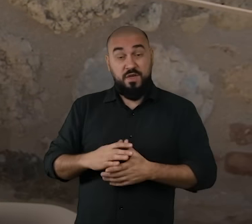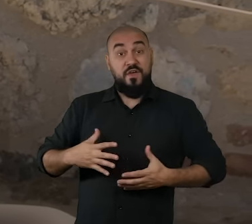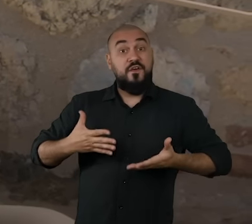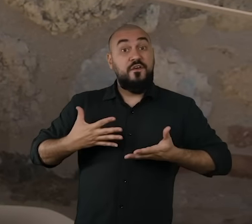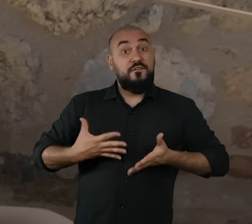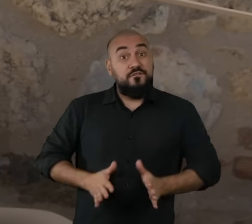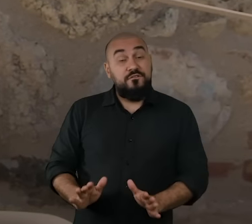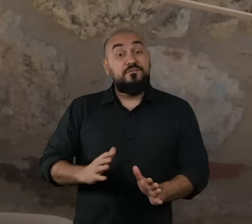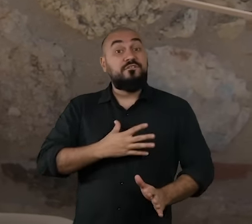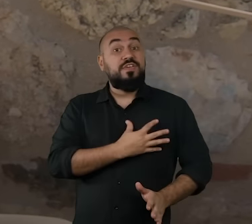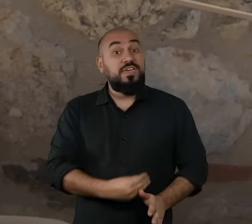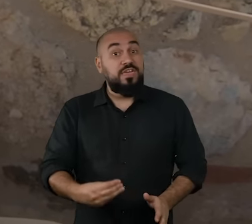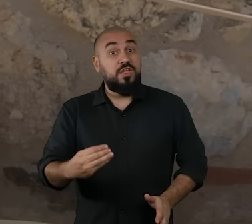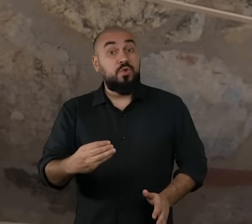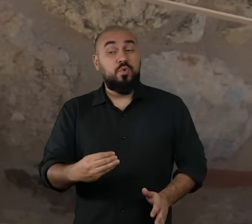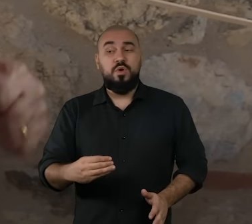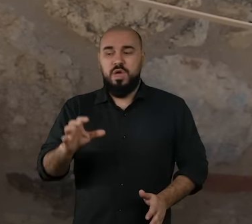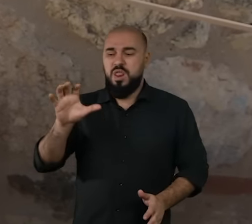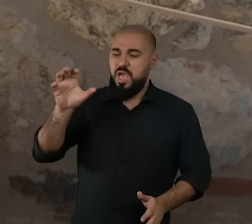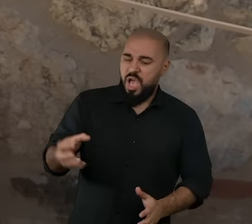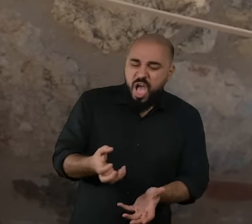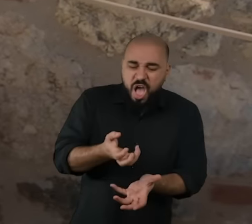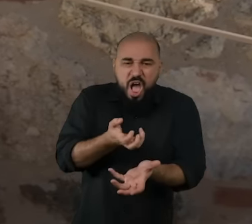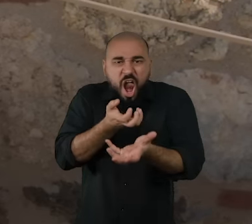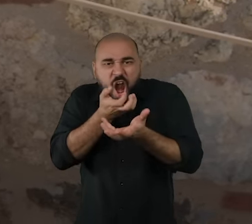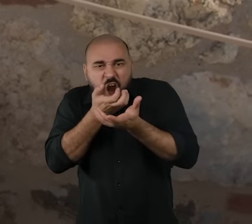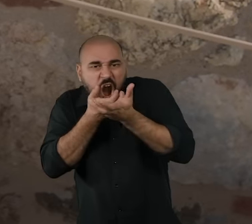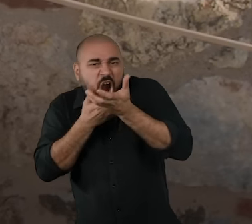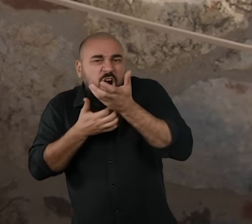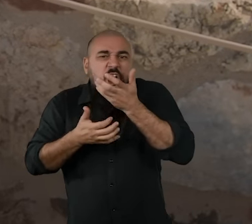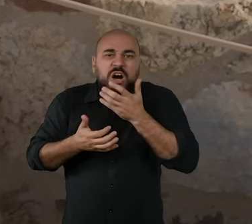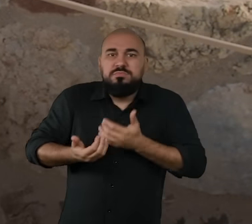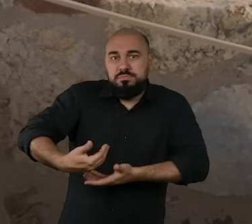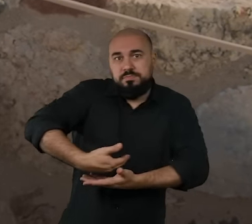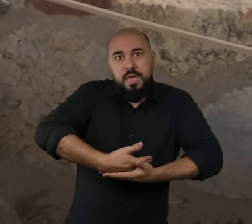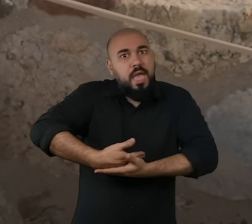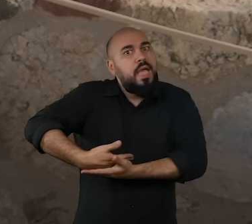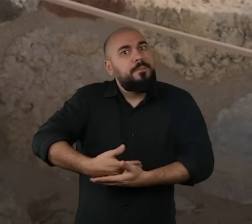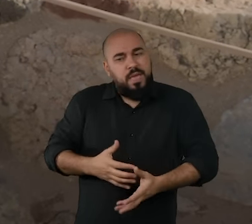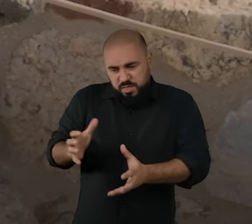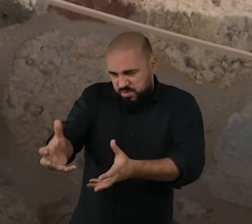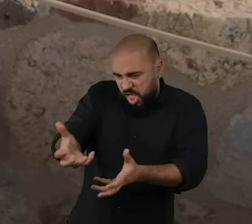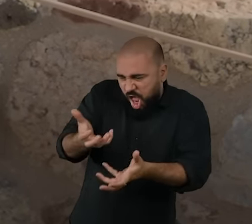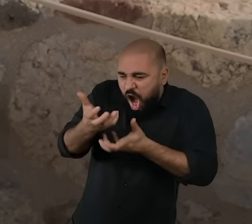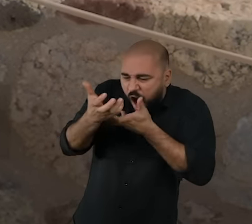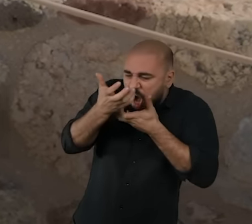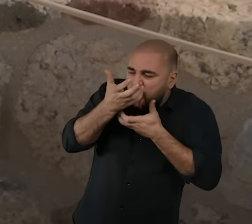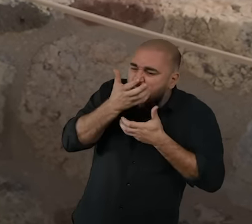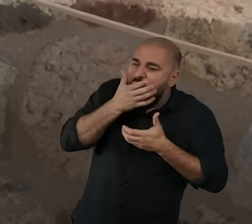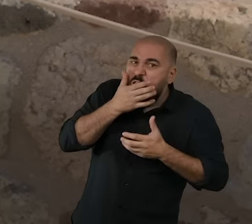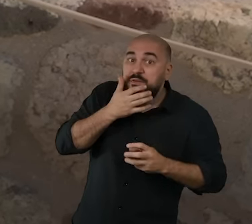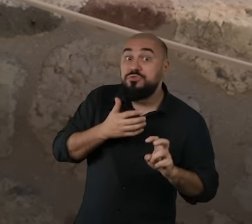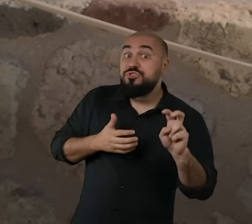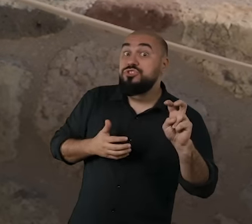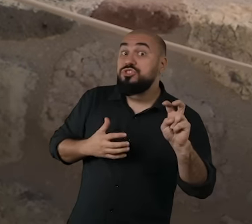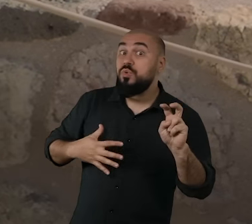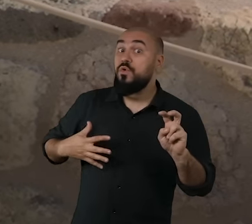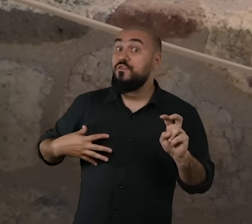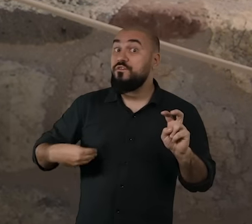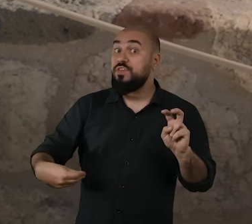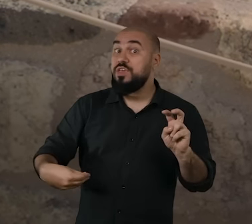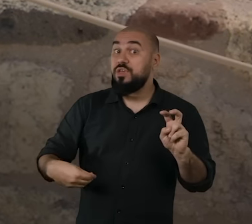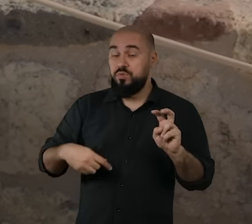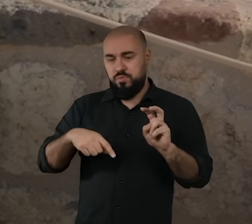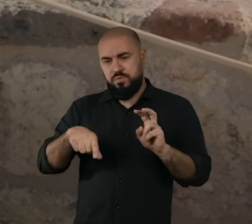dava à luz a um filho, ele mesmo devorava a criança. E assim ele fez com cada um dos cinco primeiros filhos.